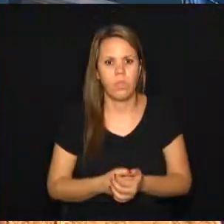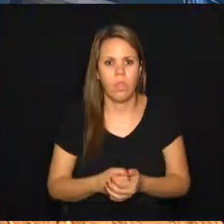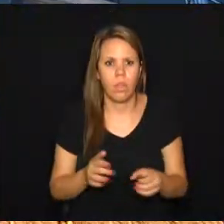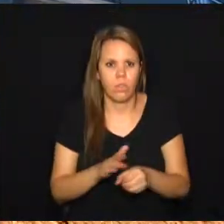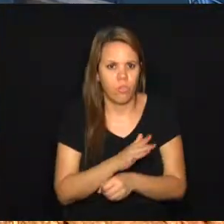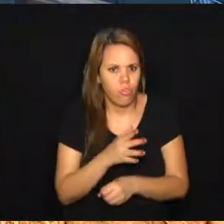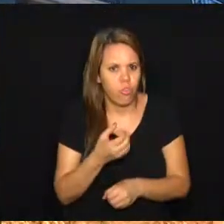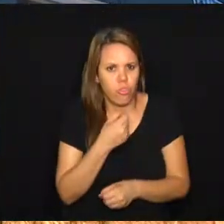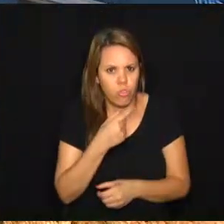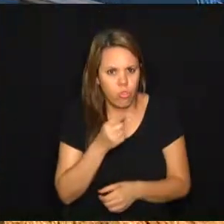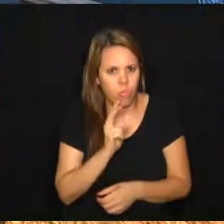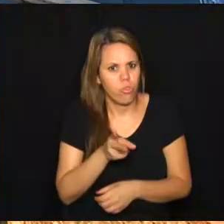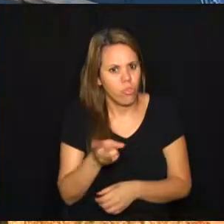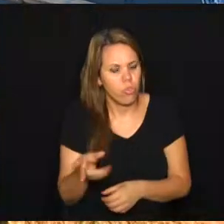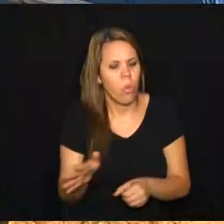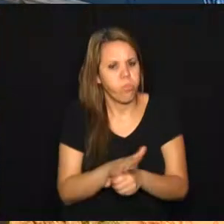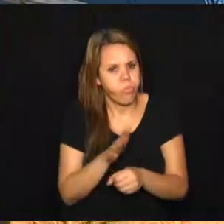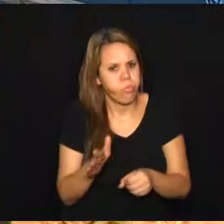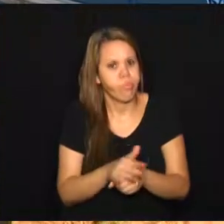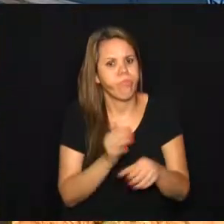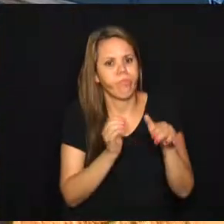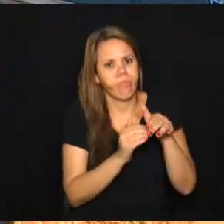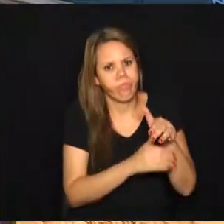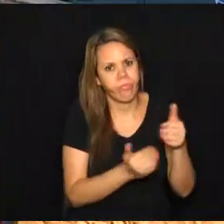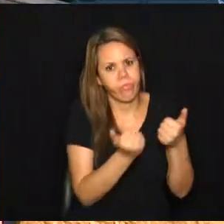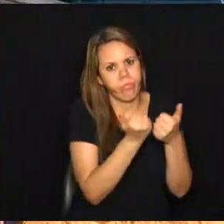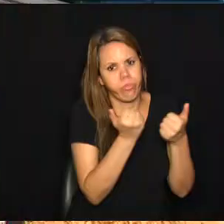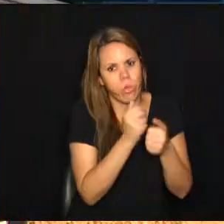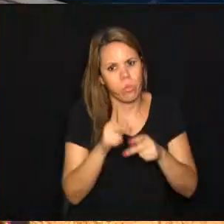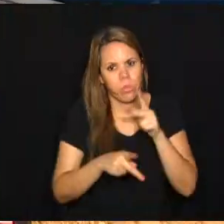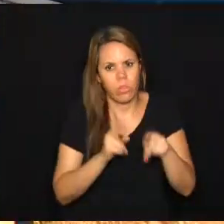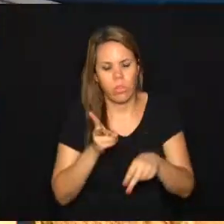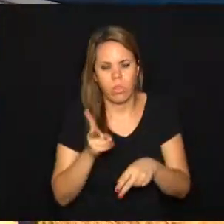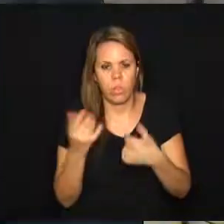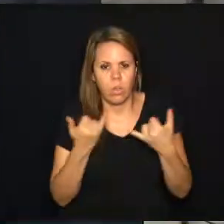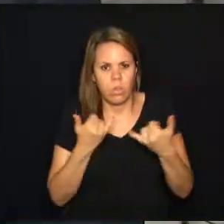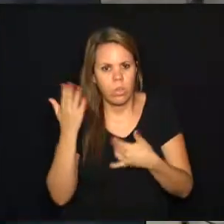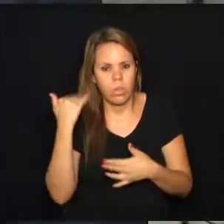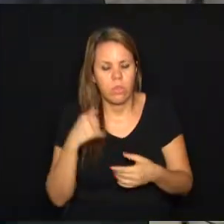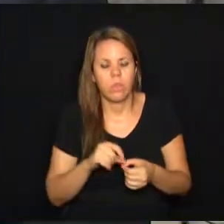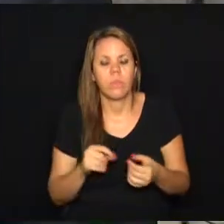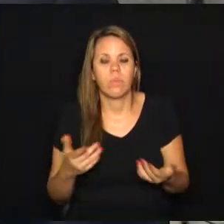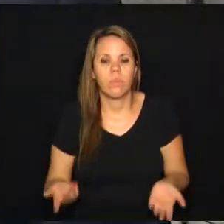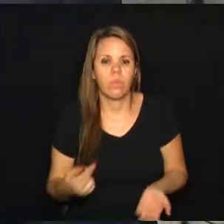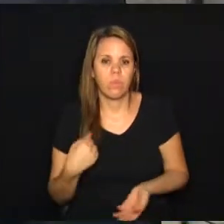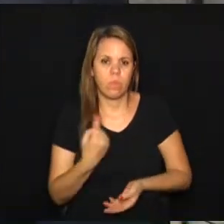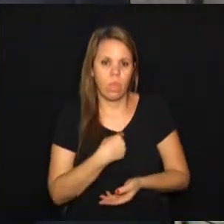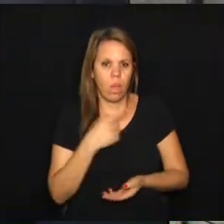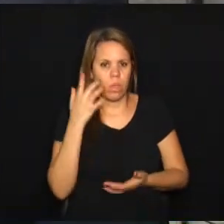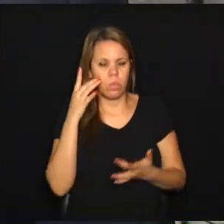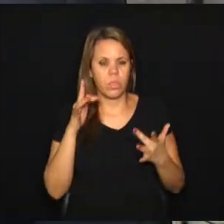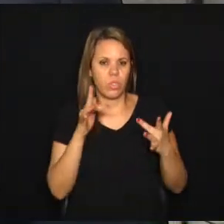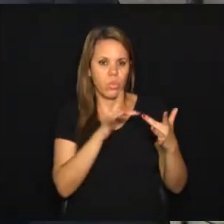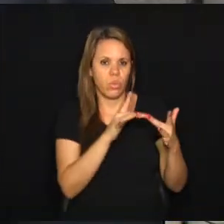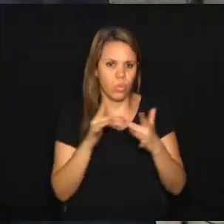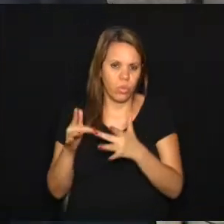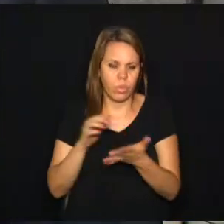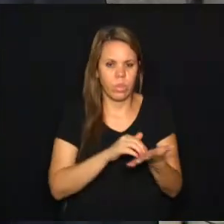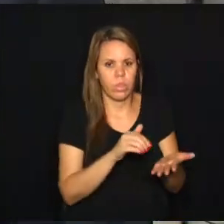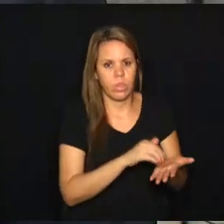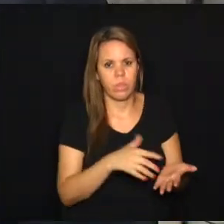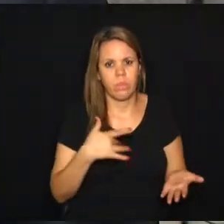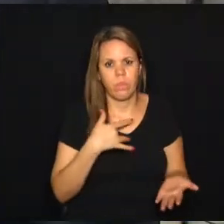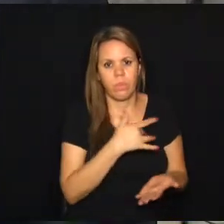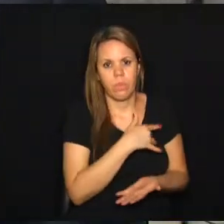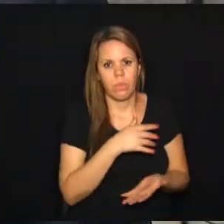precisa ser constante, para que a população esteja sempre informada. Eu acho que precisa existir uma sintonia da Secretaria de Saúde,